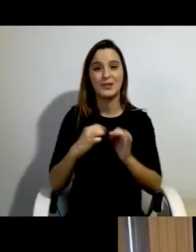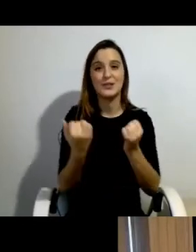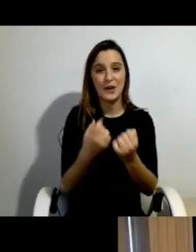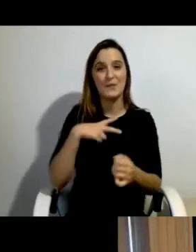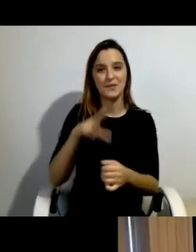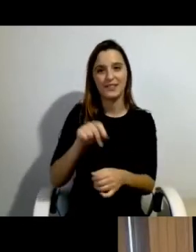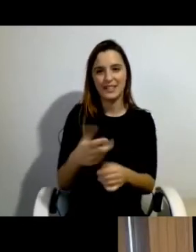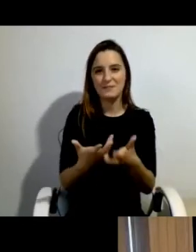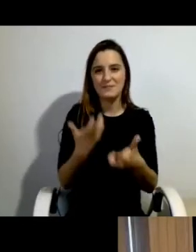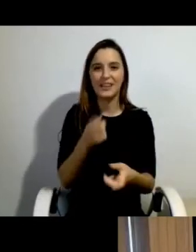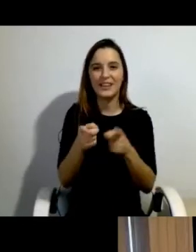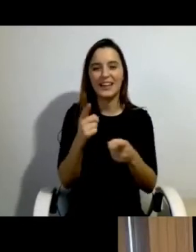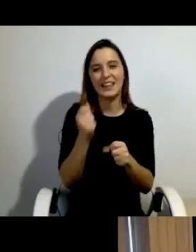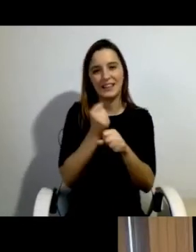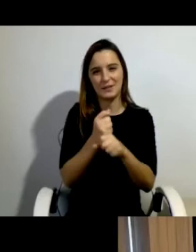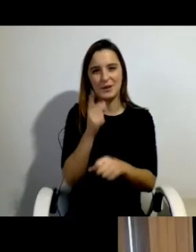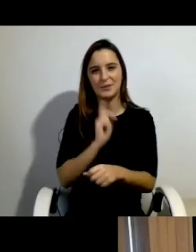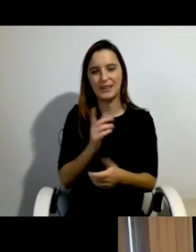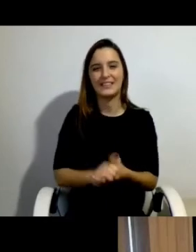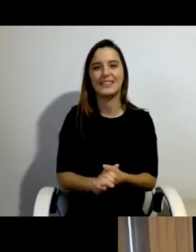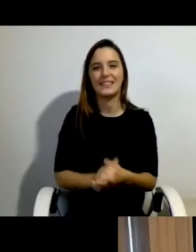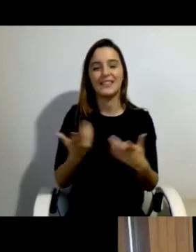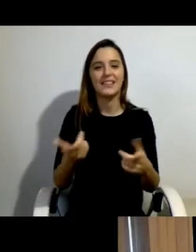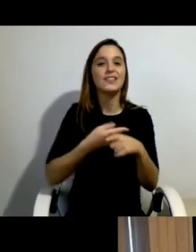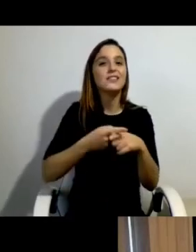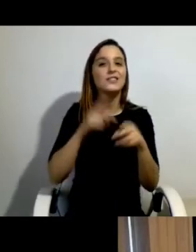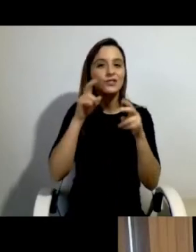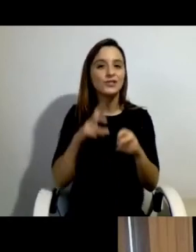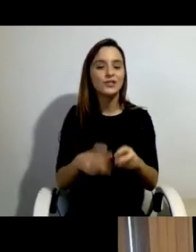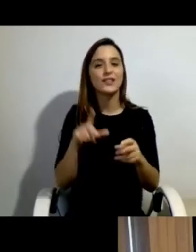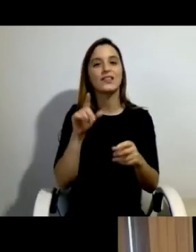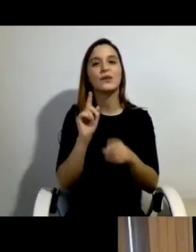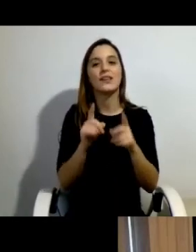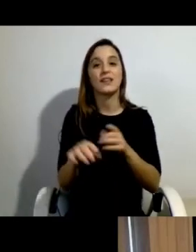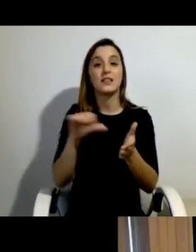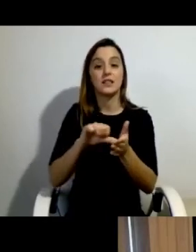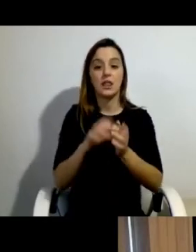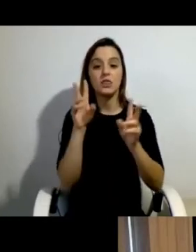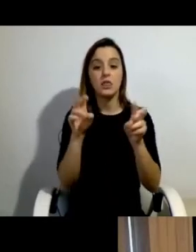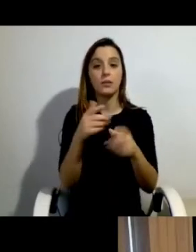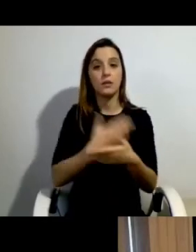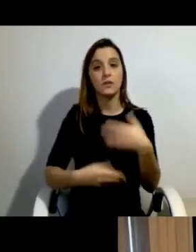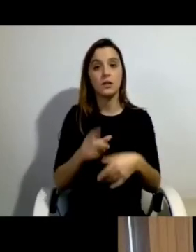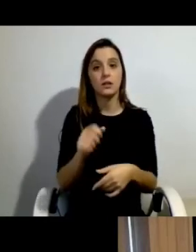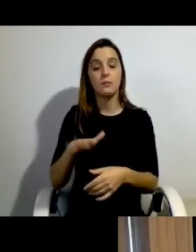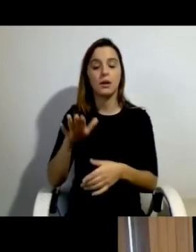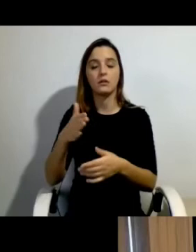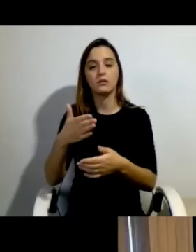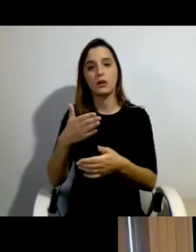destaque ao papel das mulheres. Os seus interesses de investigação e pesquisa mais recentes centram-se nas temáticas da de ciência e da doença mental.